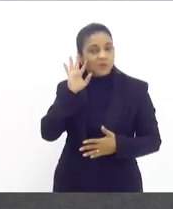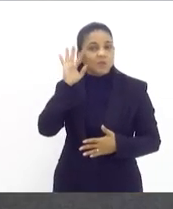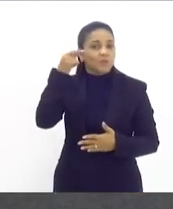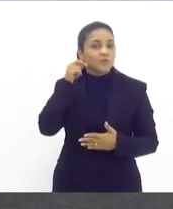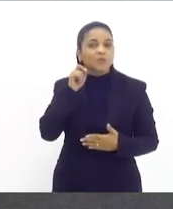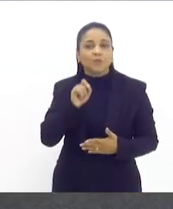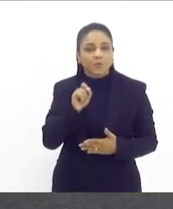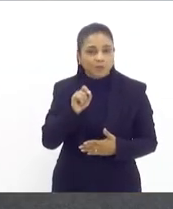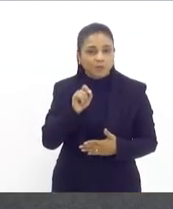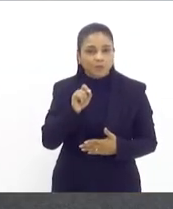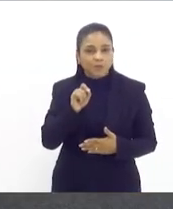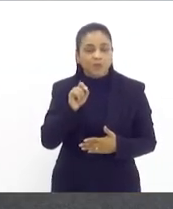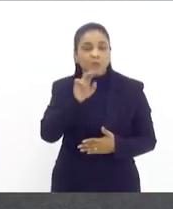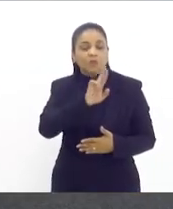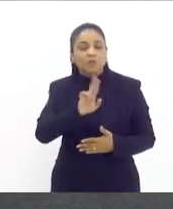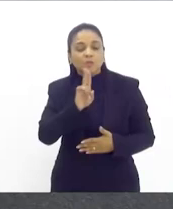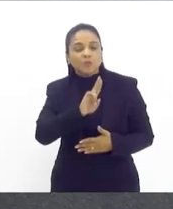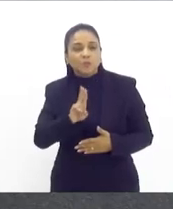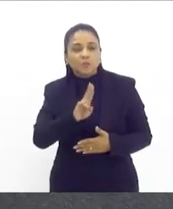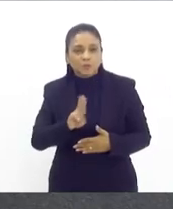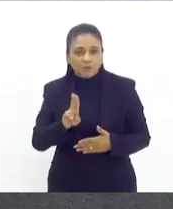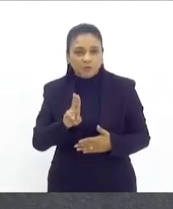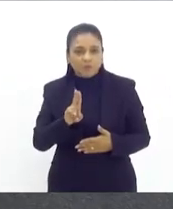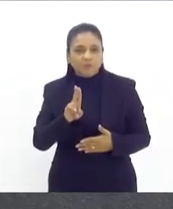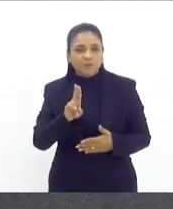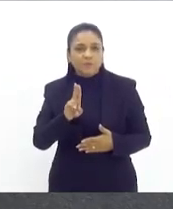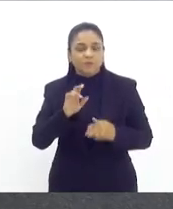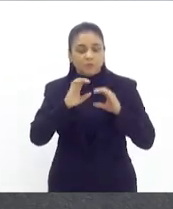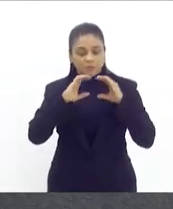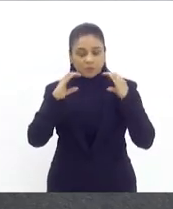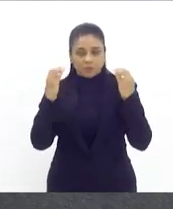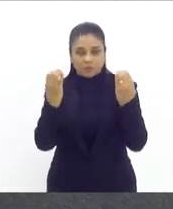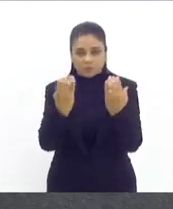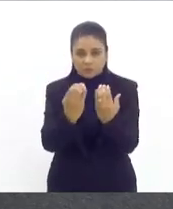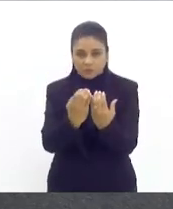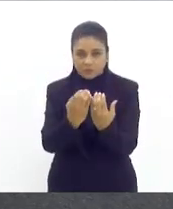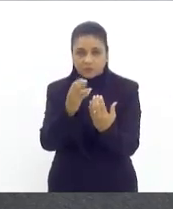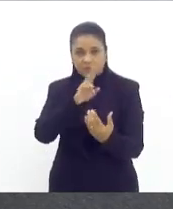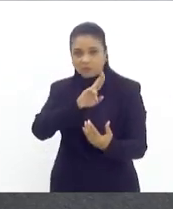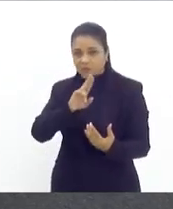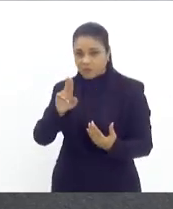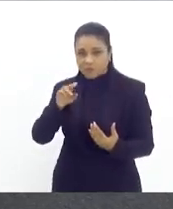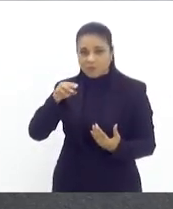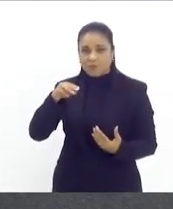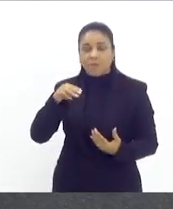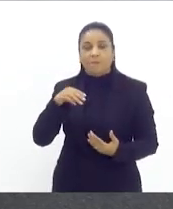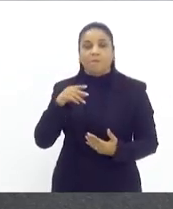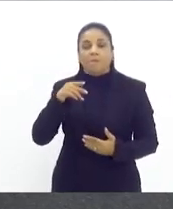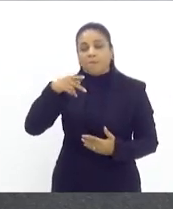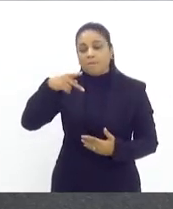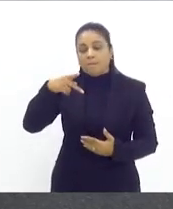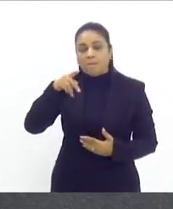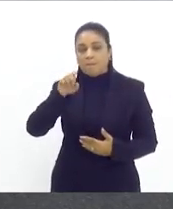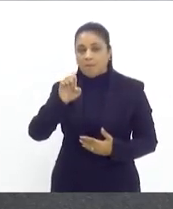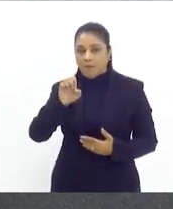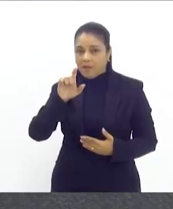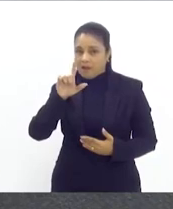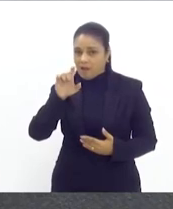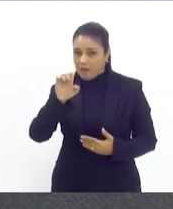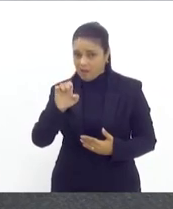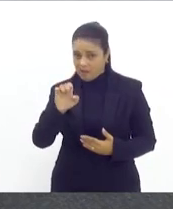nominar o estádio do Maracanã de estádio Pelé. E,